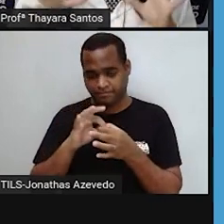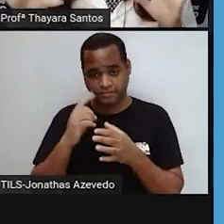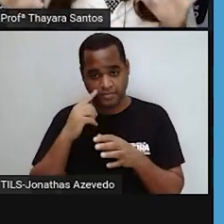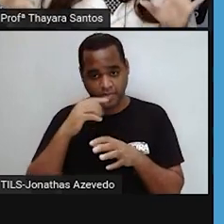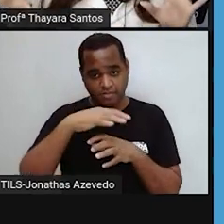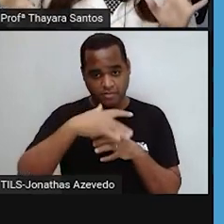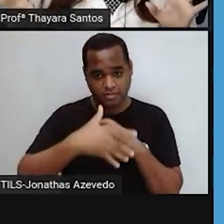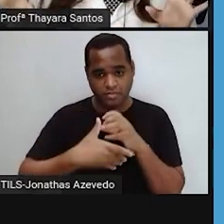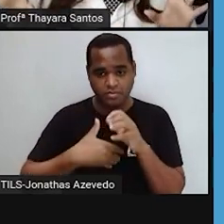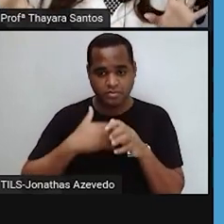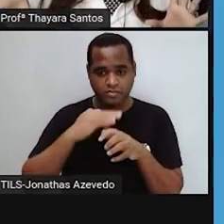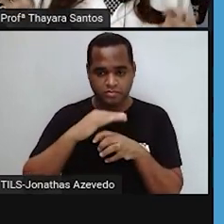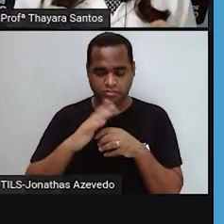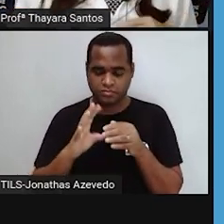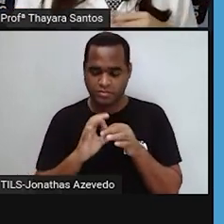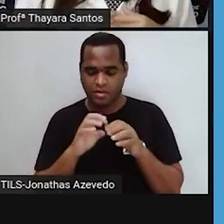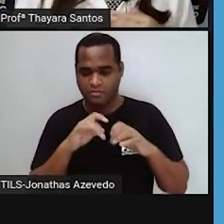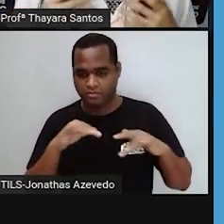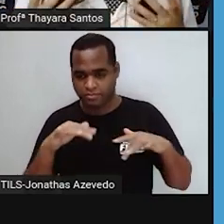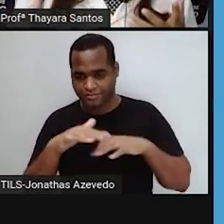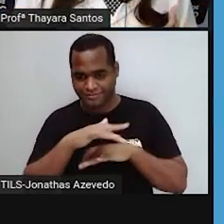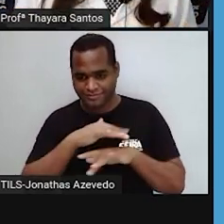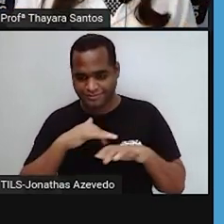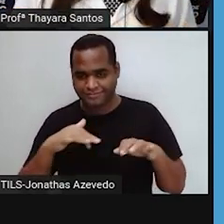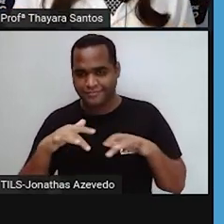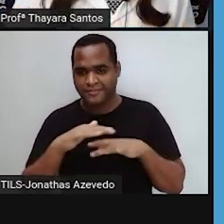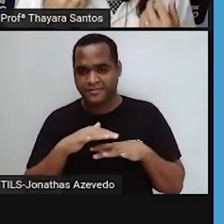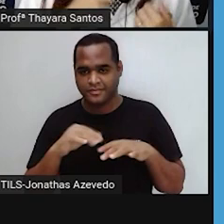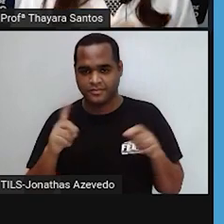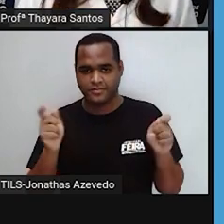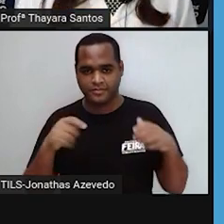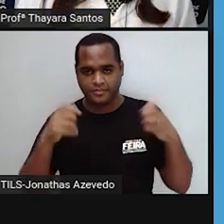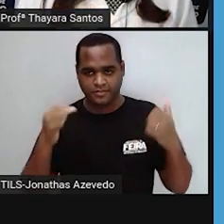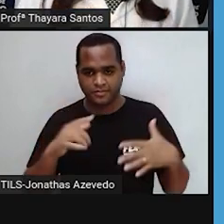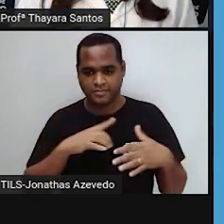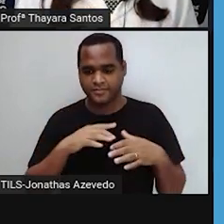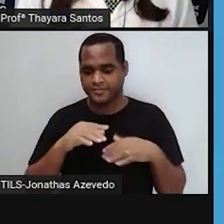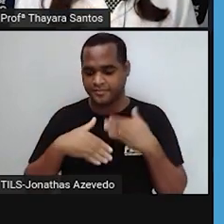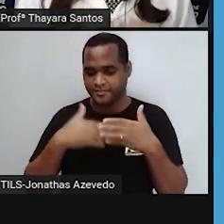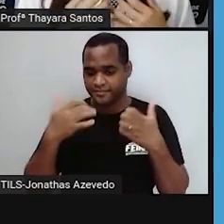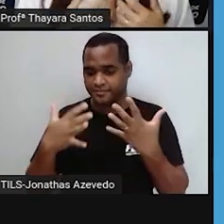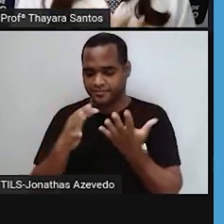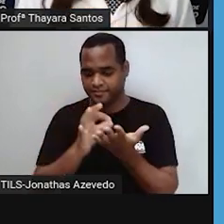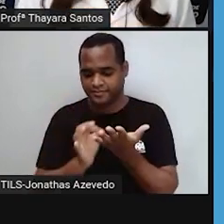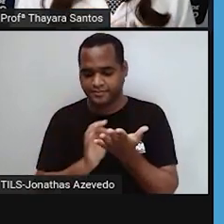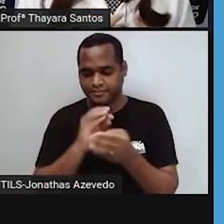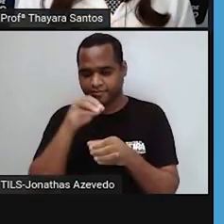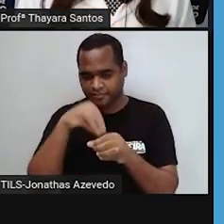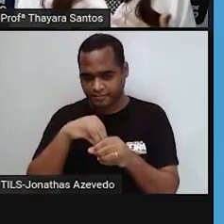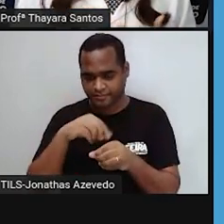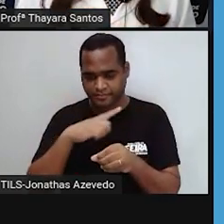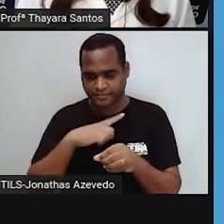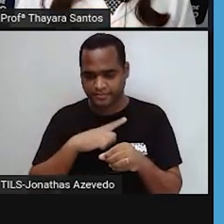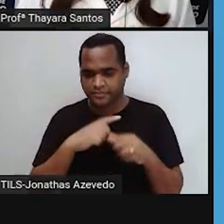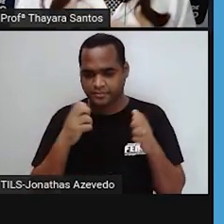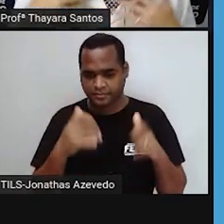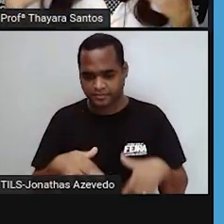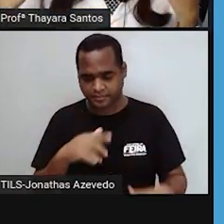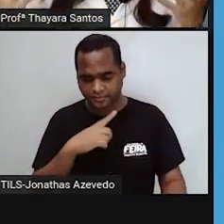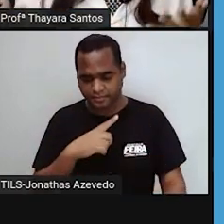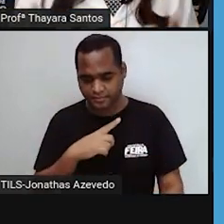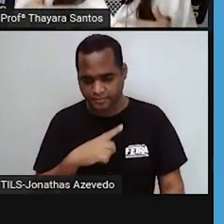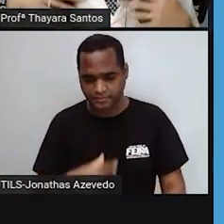mitocôndria que estava vivendo livremente. E ela passou a funcionar dentro da célula. E o que tem aí para a gente